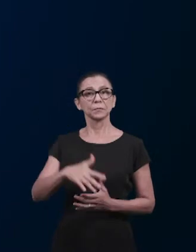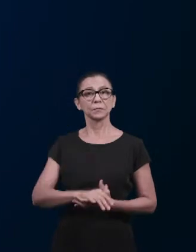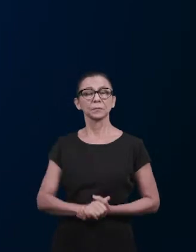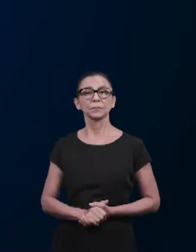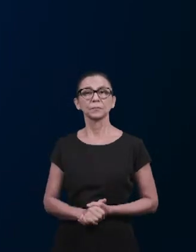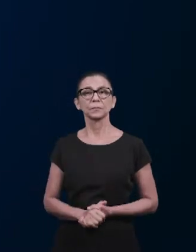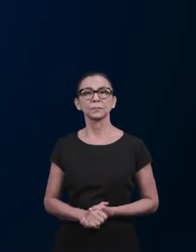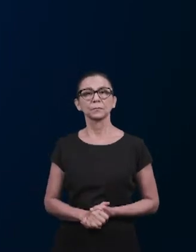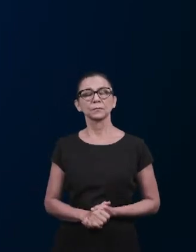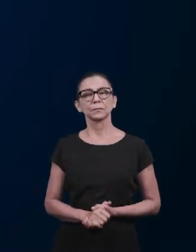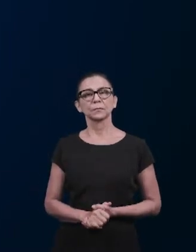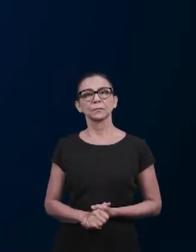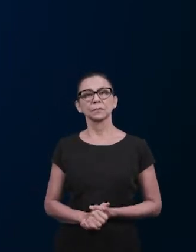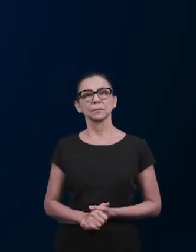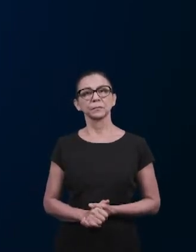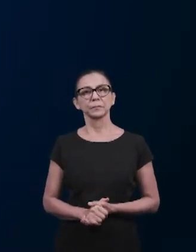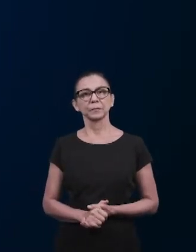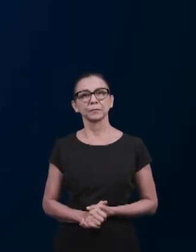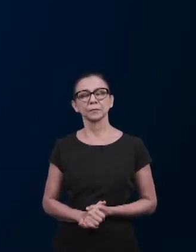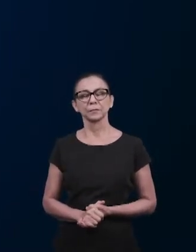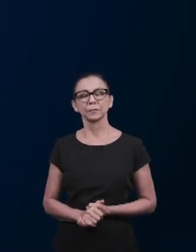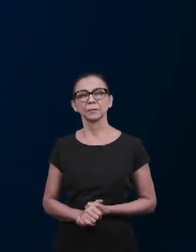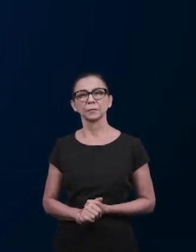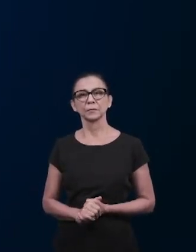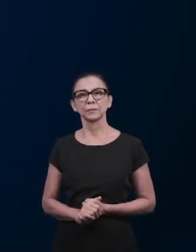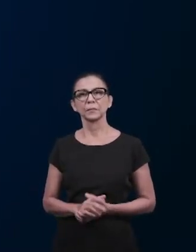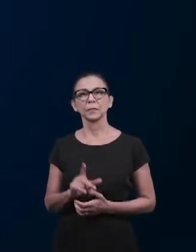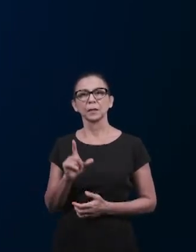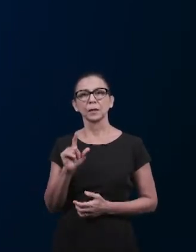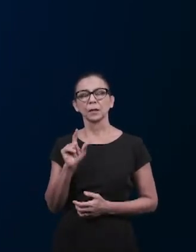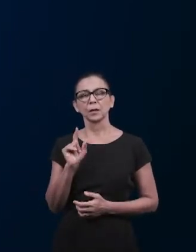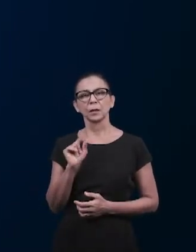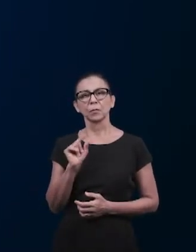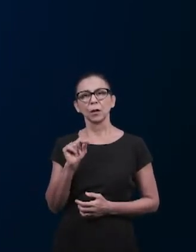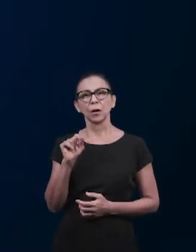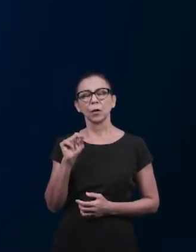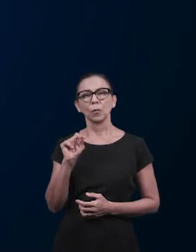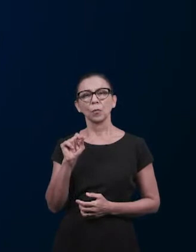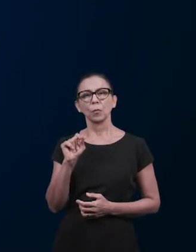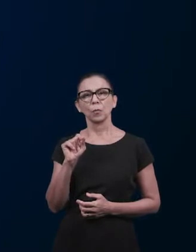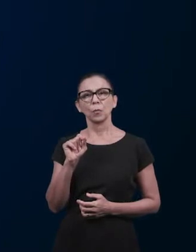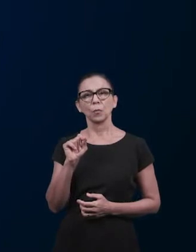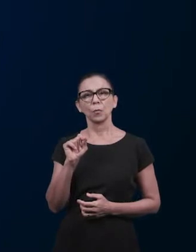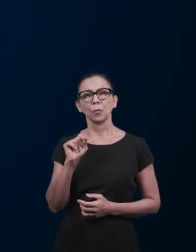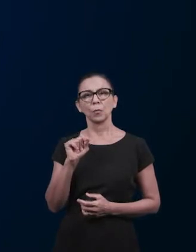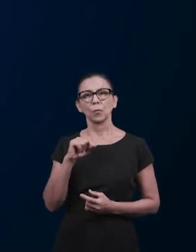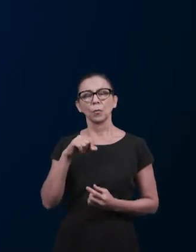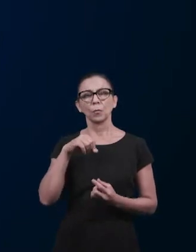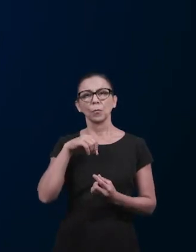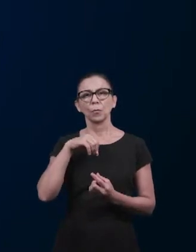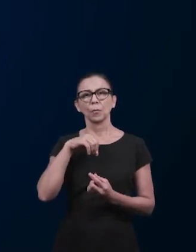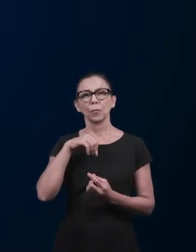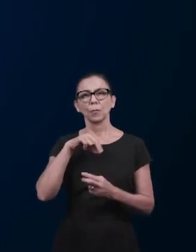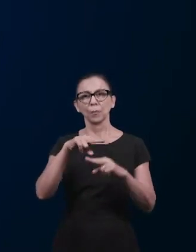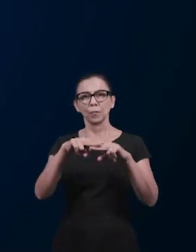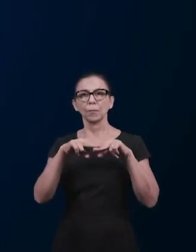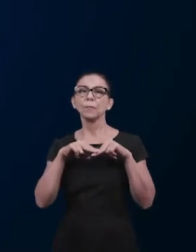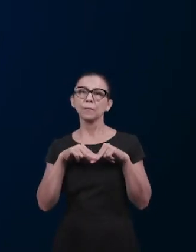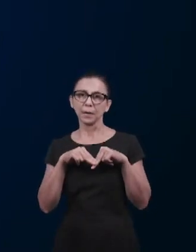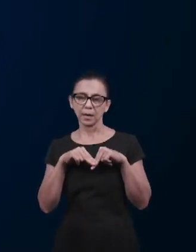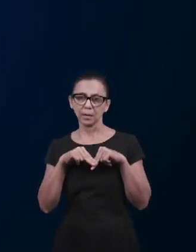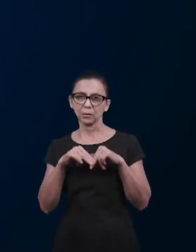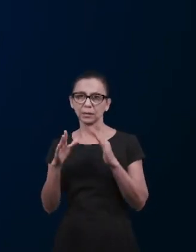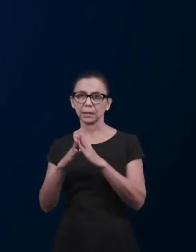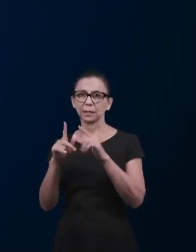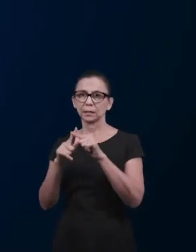número dois, qual o recurso usado pela Igreja para conhecer os mistérios do Reino